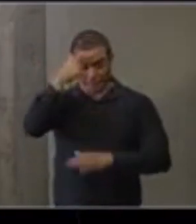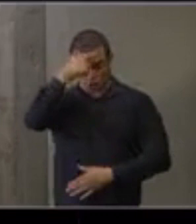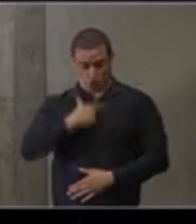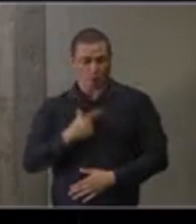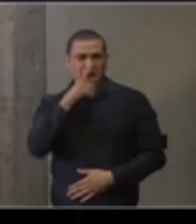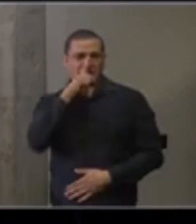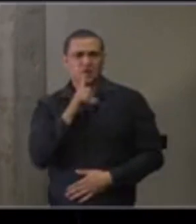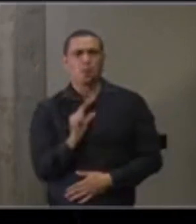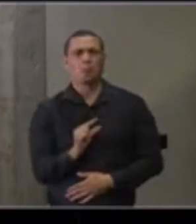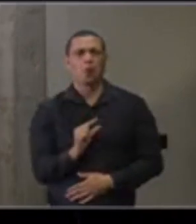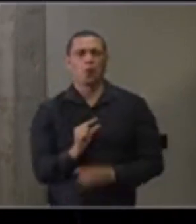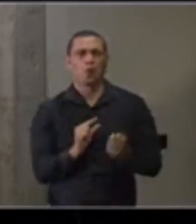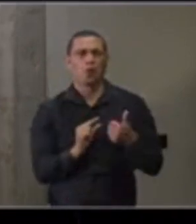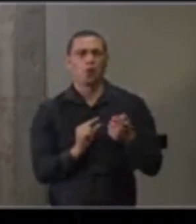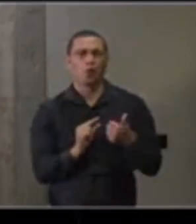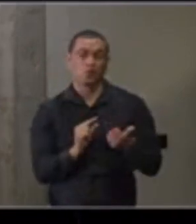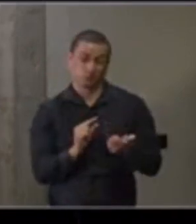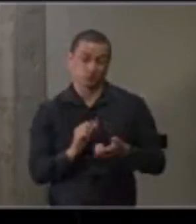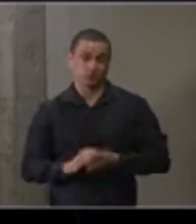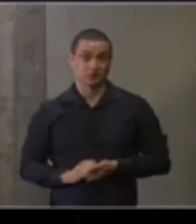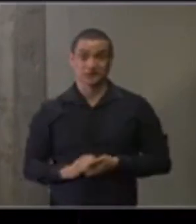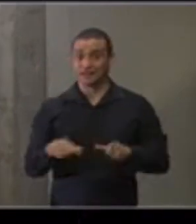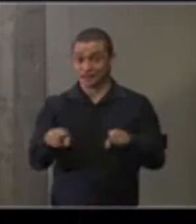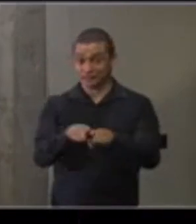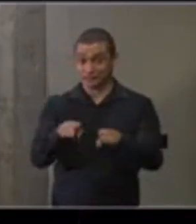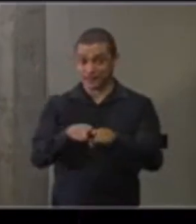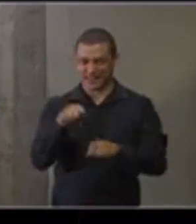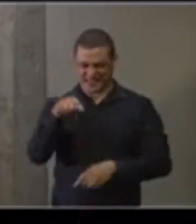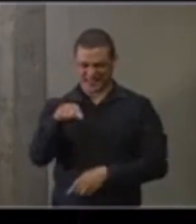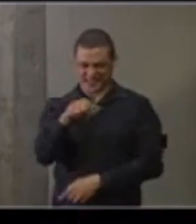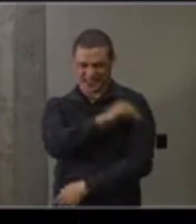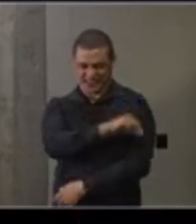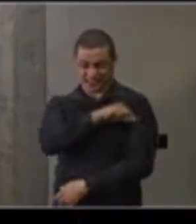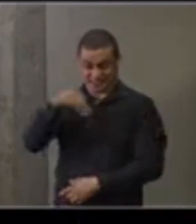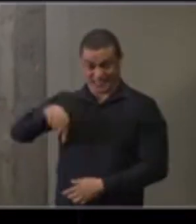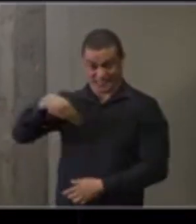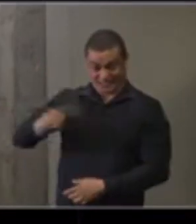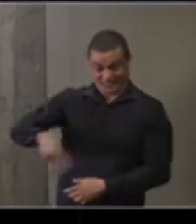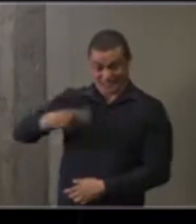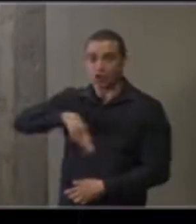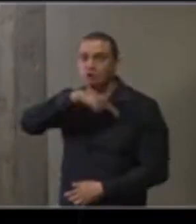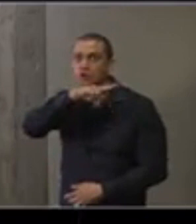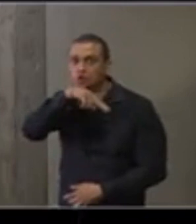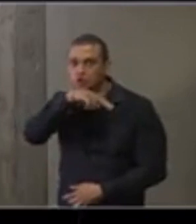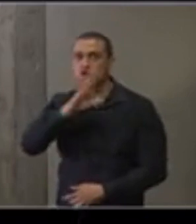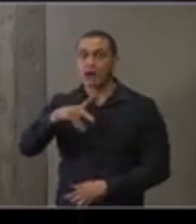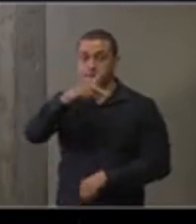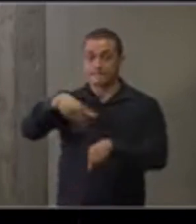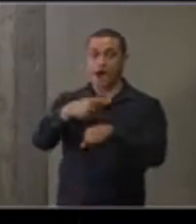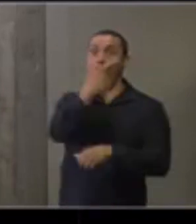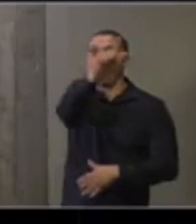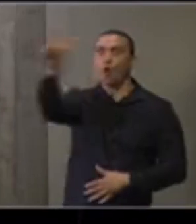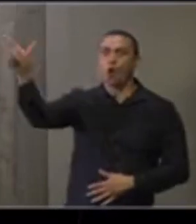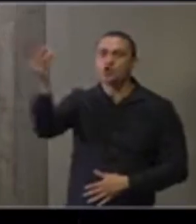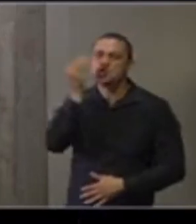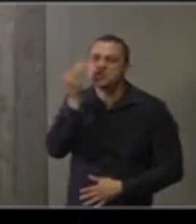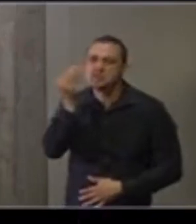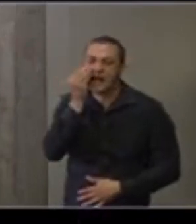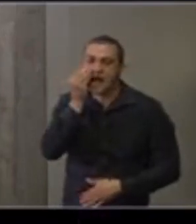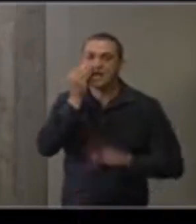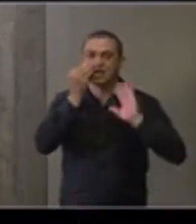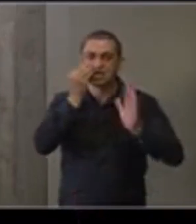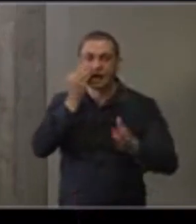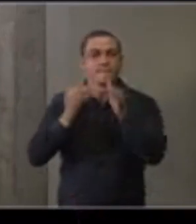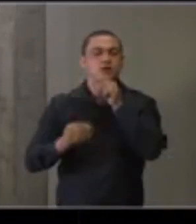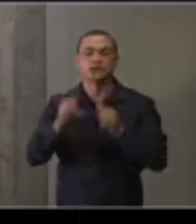de exposição a ouvidos. Inclusive, essa vacina foi testada em outros países, está sendo testada em outros países,